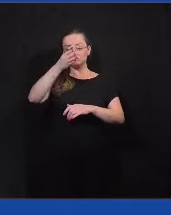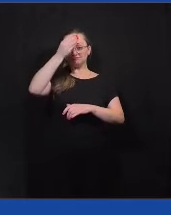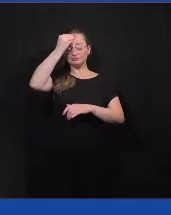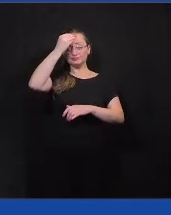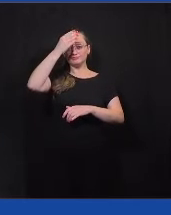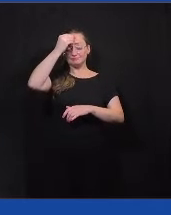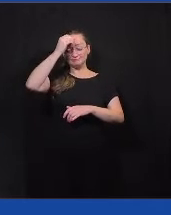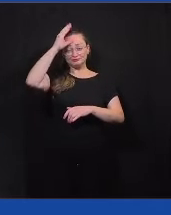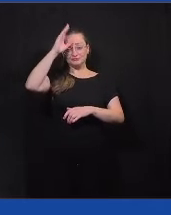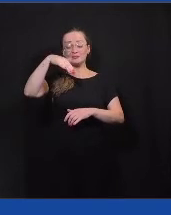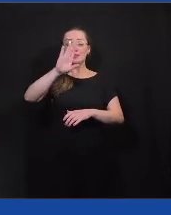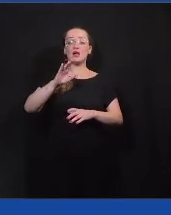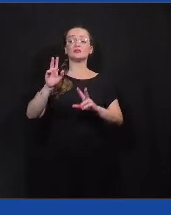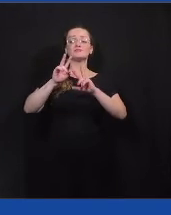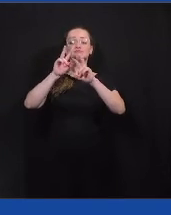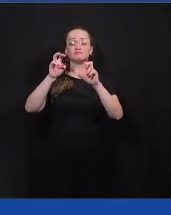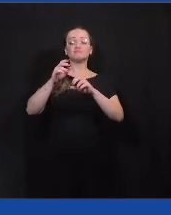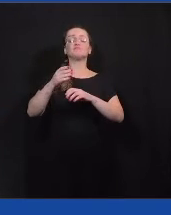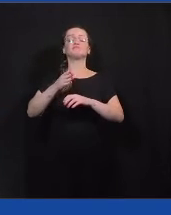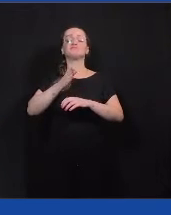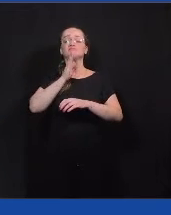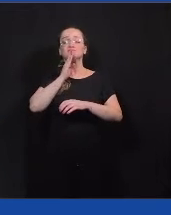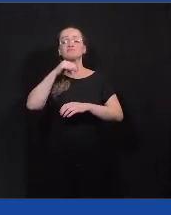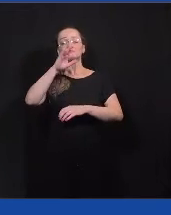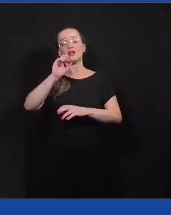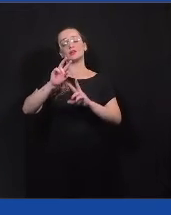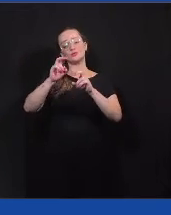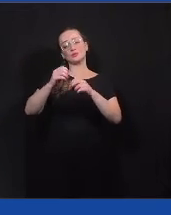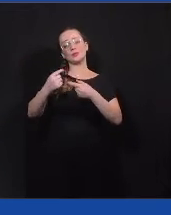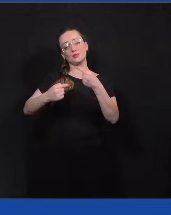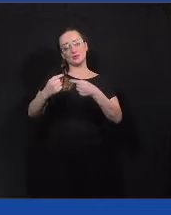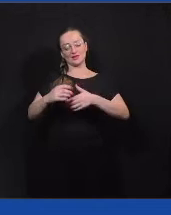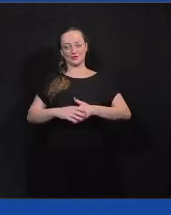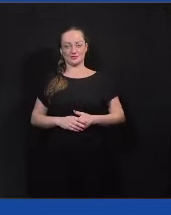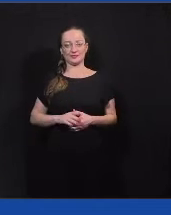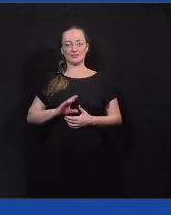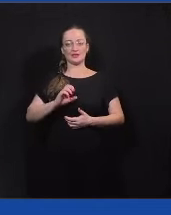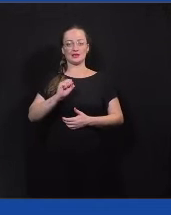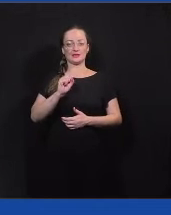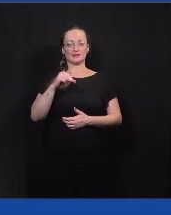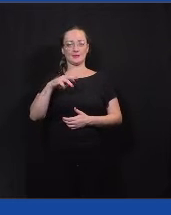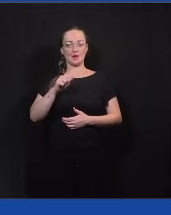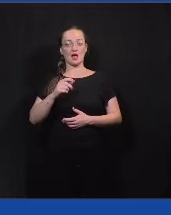mais bagagens sobre educação política. E aí a Samara vai contar um pouco como foi esse processo lá em Mirai.